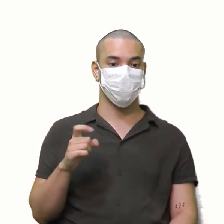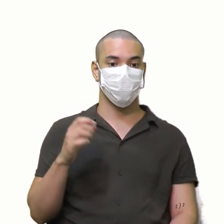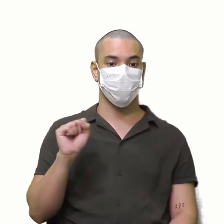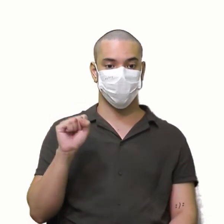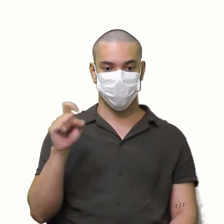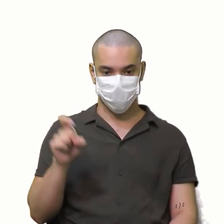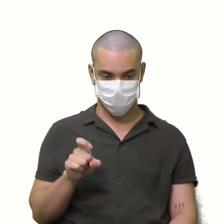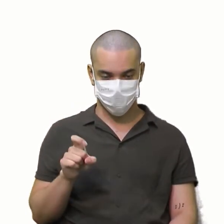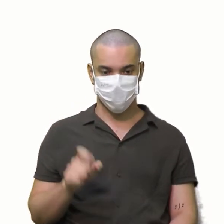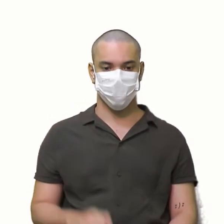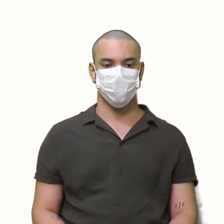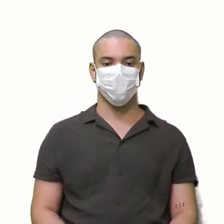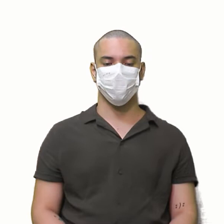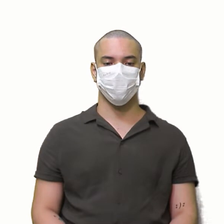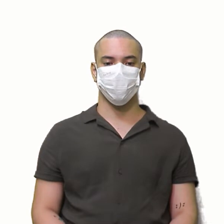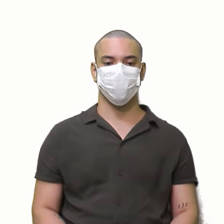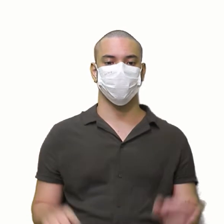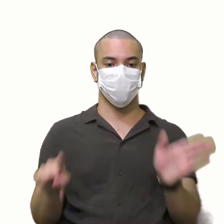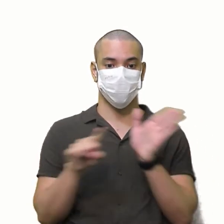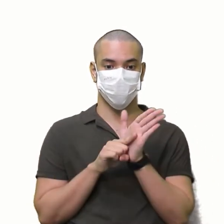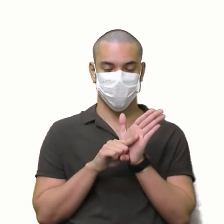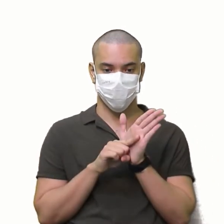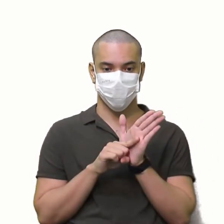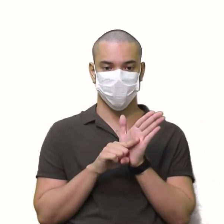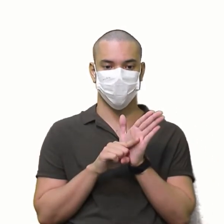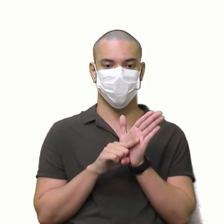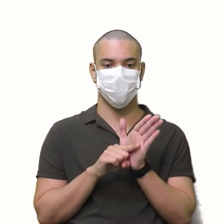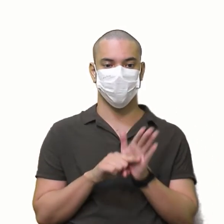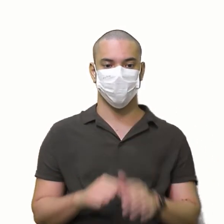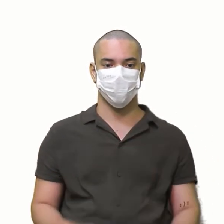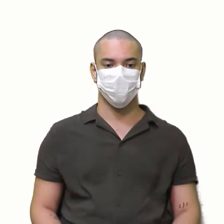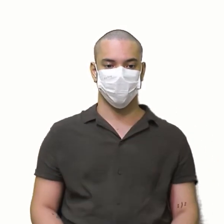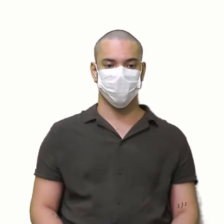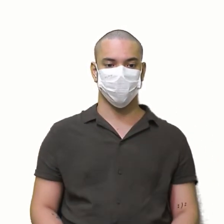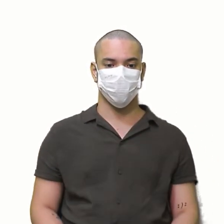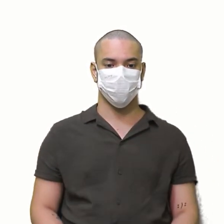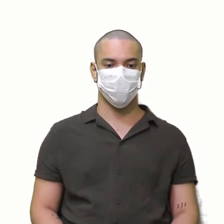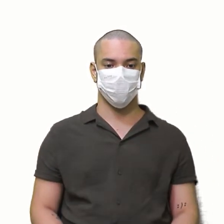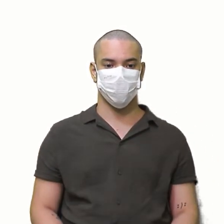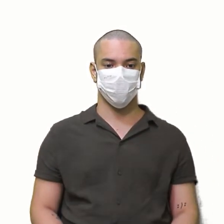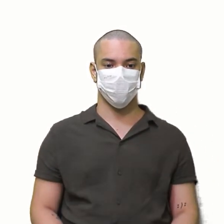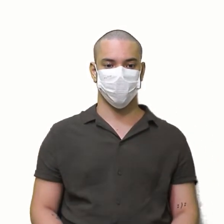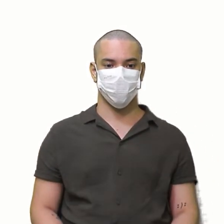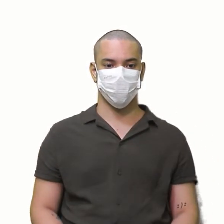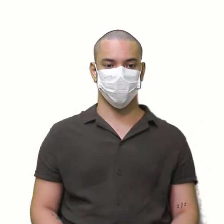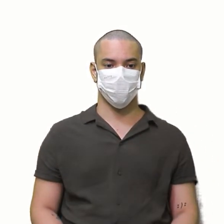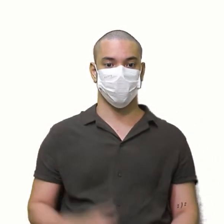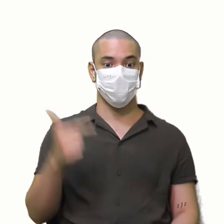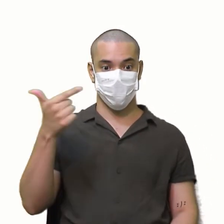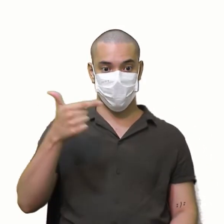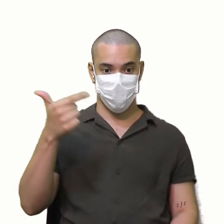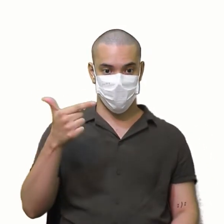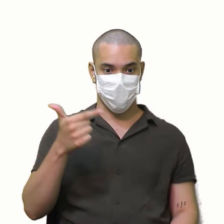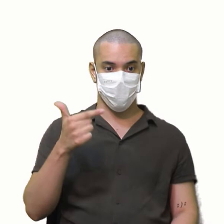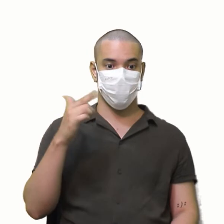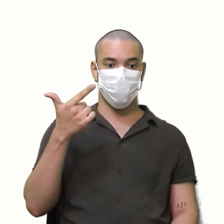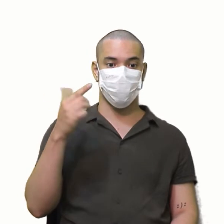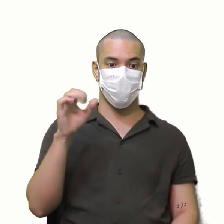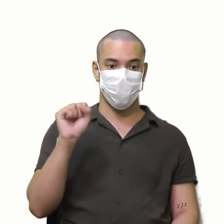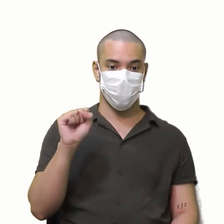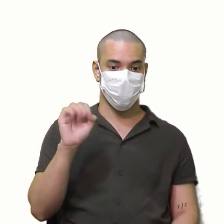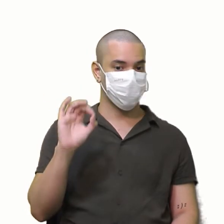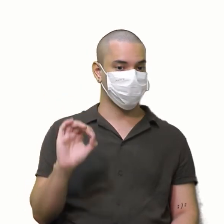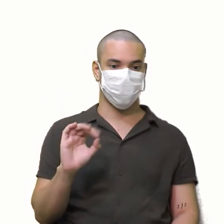X 8X 8X Menos Diagonal secundária Vamos lá agora Aqui ó 2 vezes 8 16